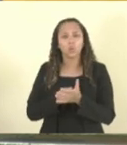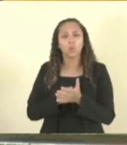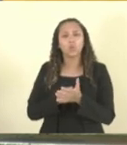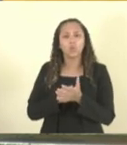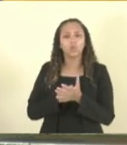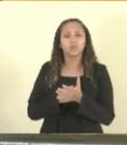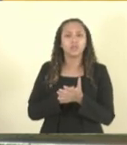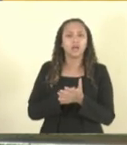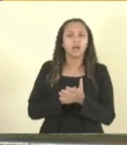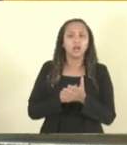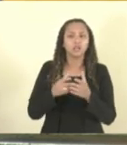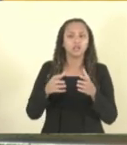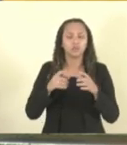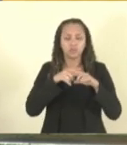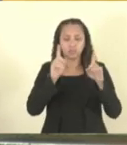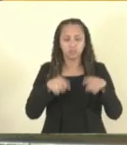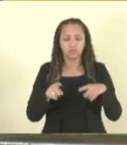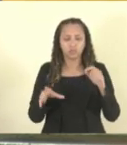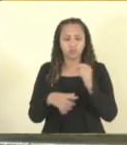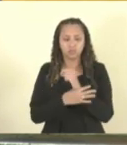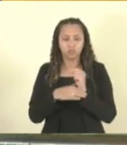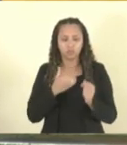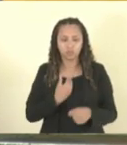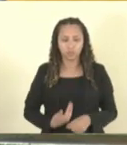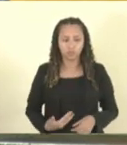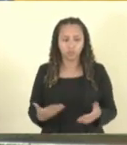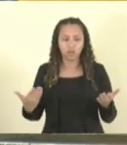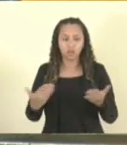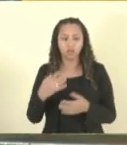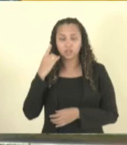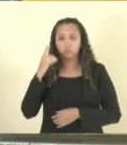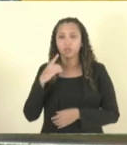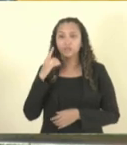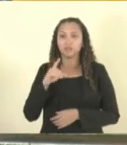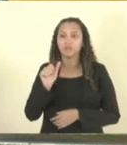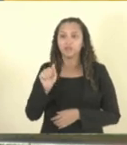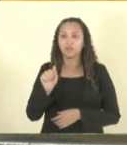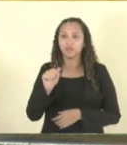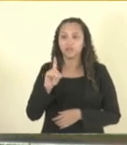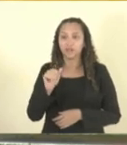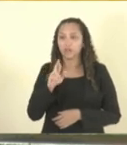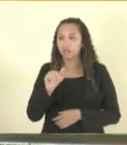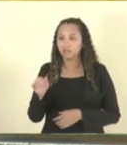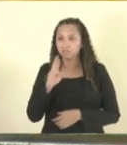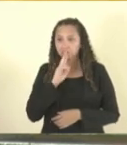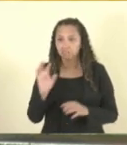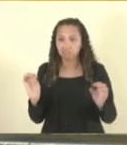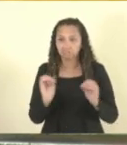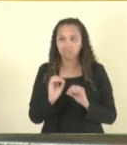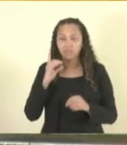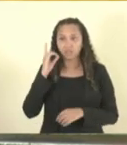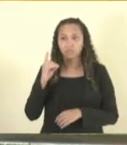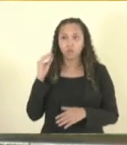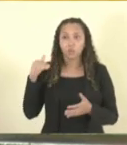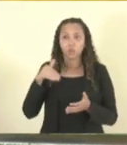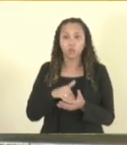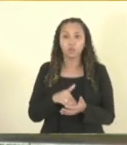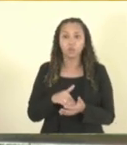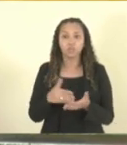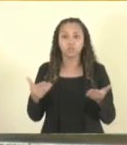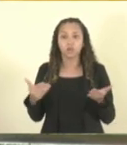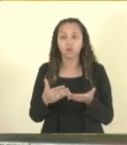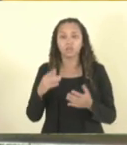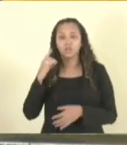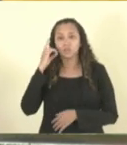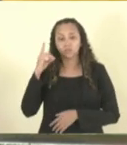segurança pública do nosso querido Estado. Eu concedo a palavra agora ao deputado Darim Pabunque, não respondendo, o último a fazer o uso da